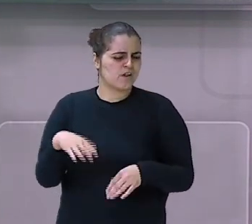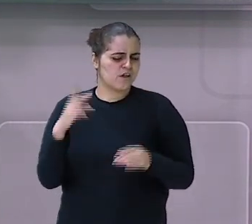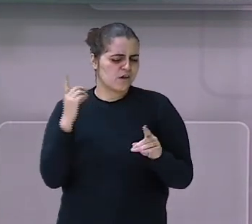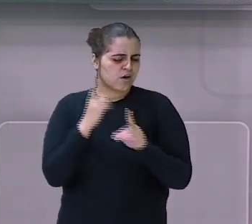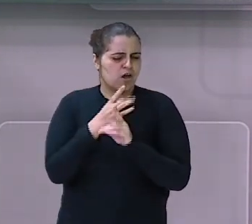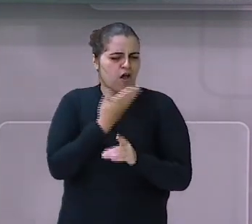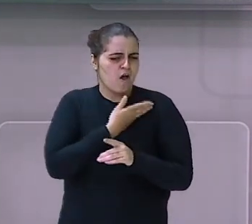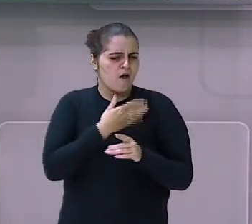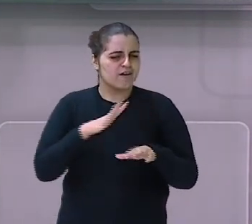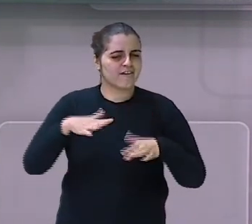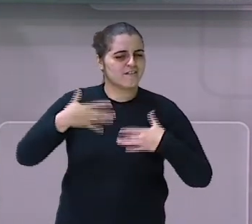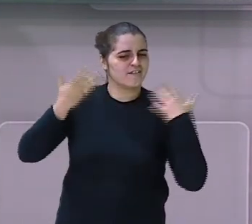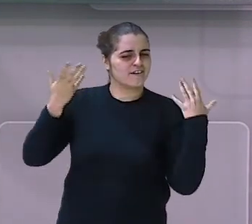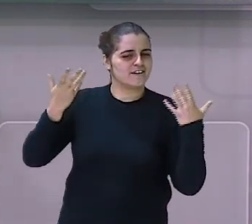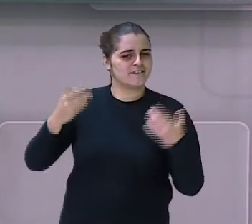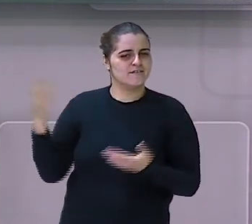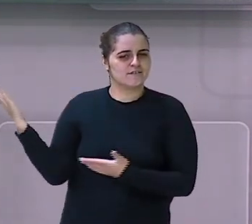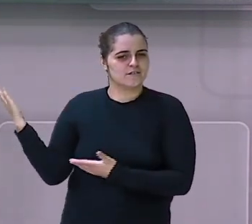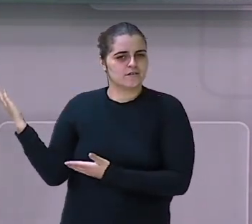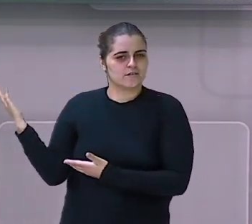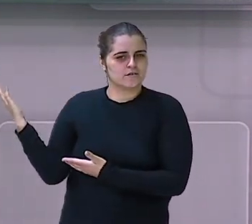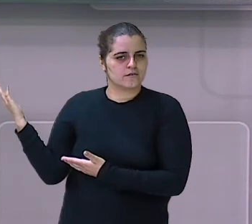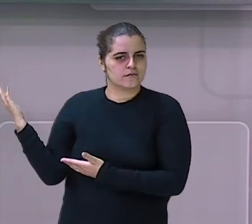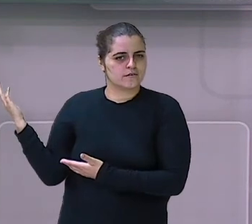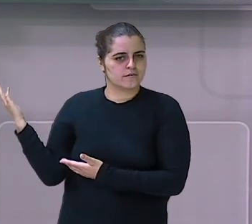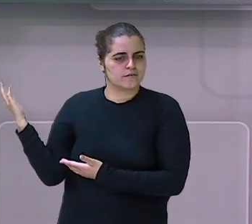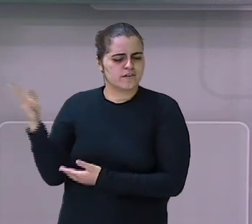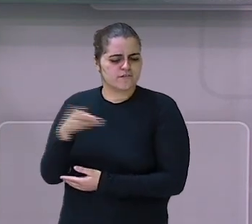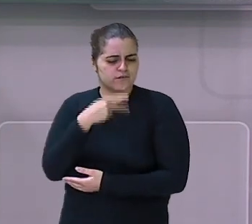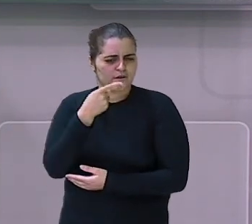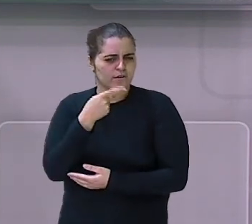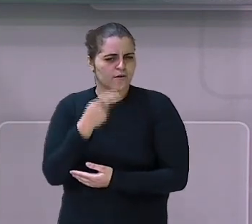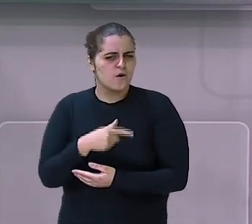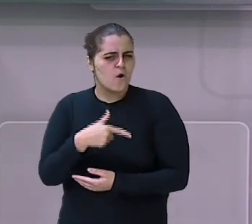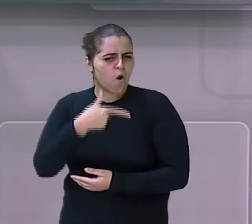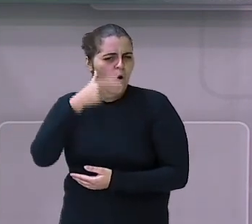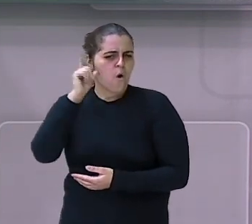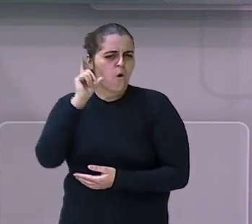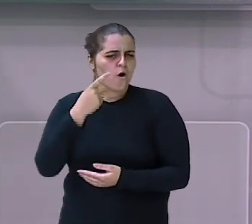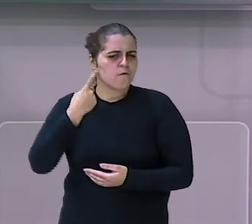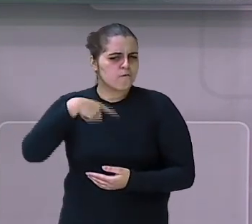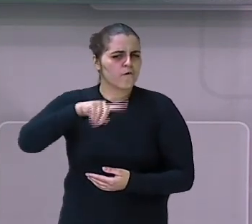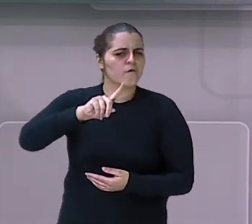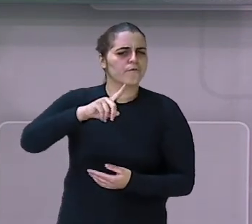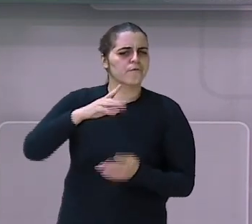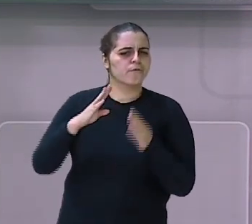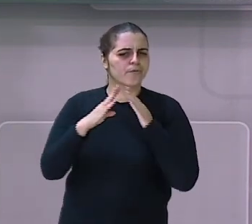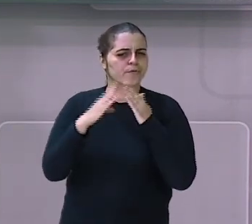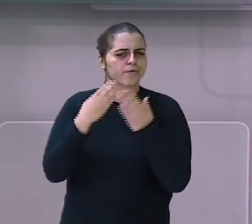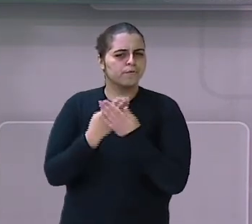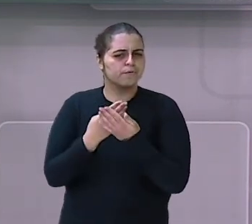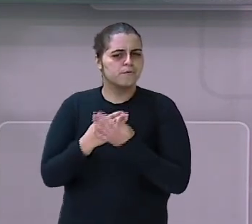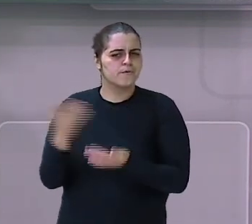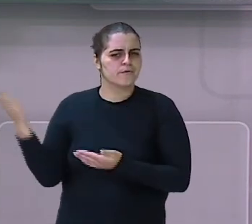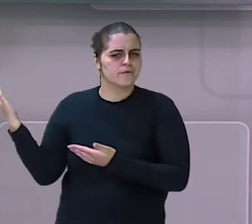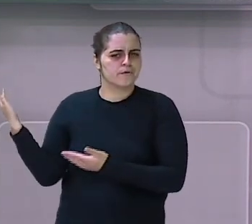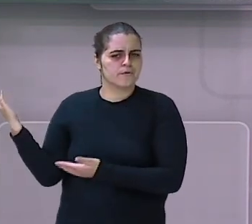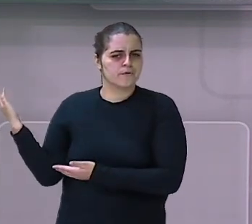muito. Olha aqui. Ontem. Já está falando, né? Fui. Então, vamos para a próxima.